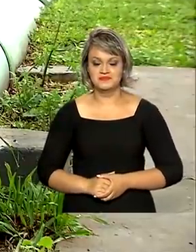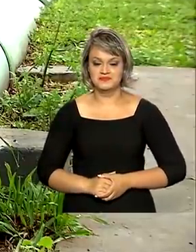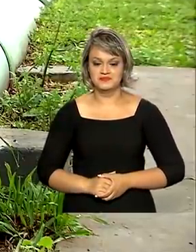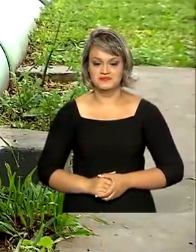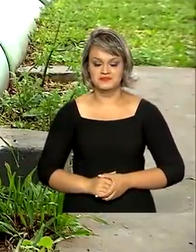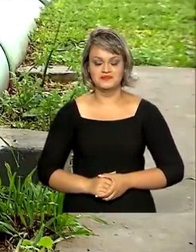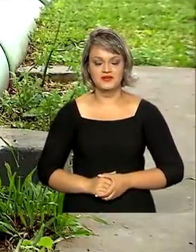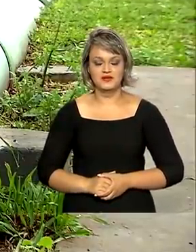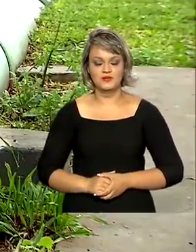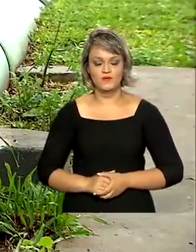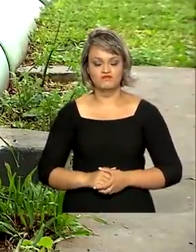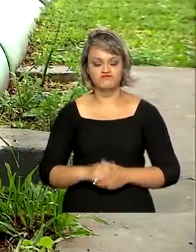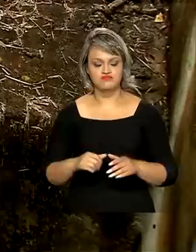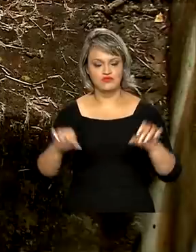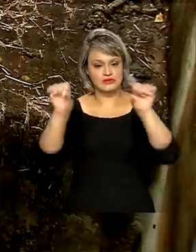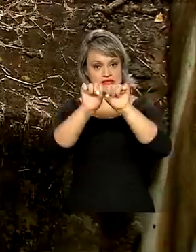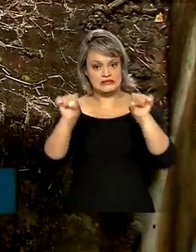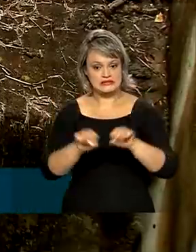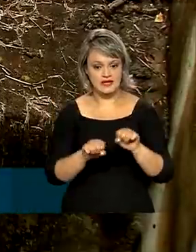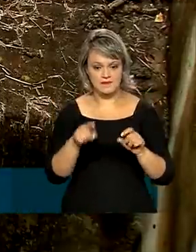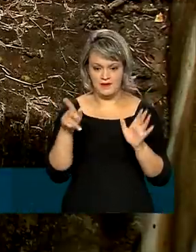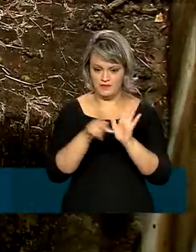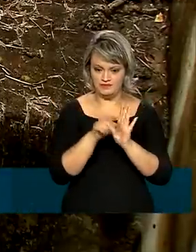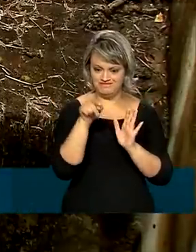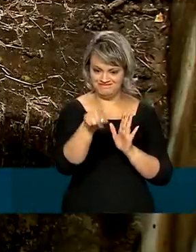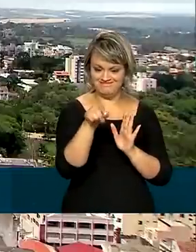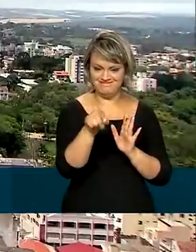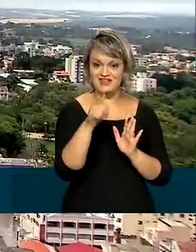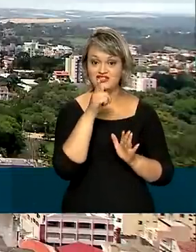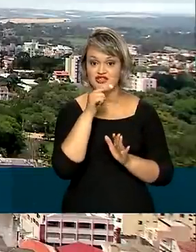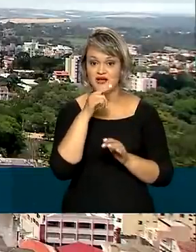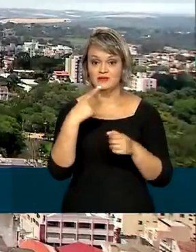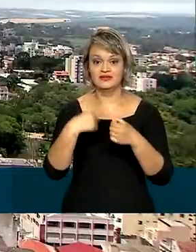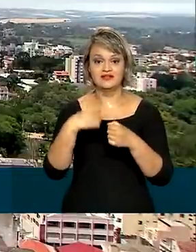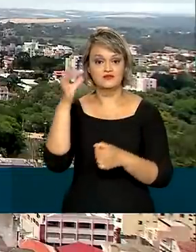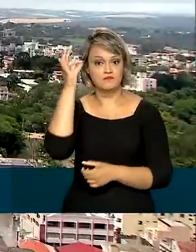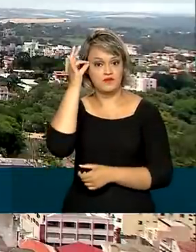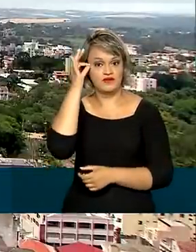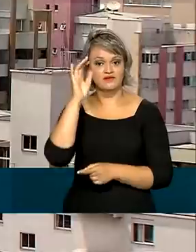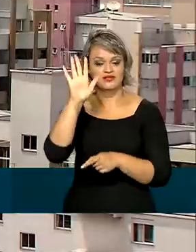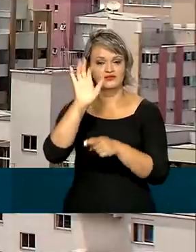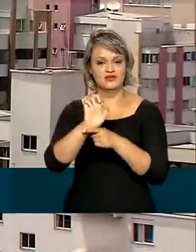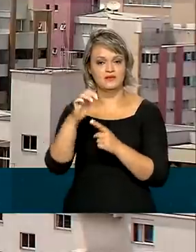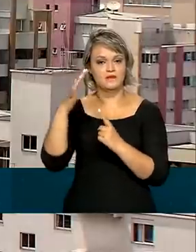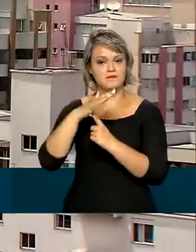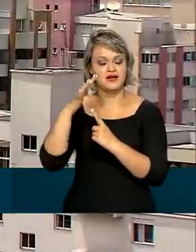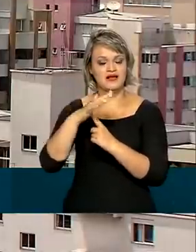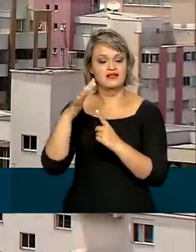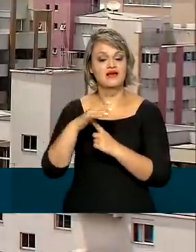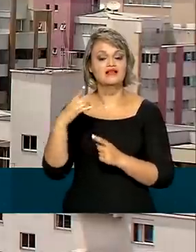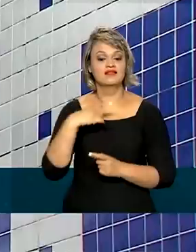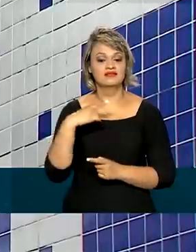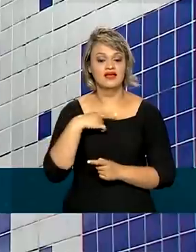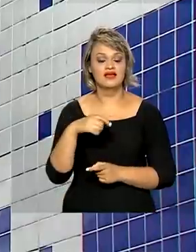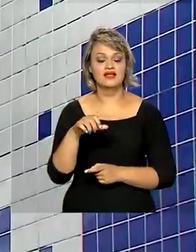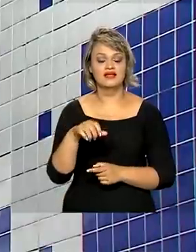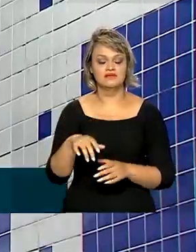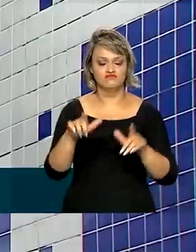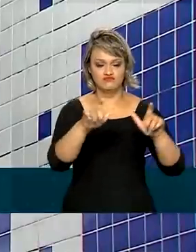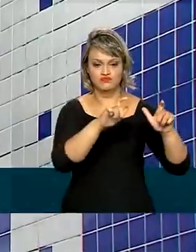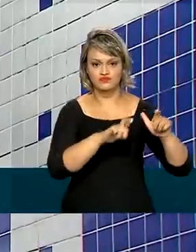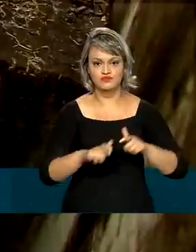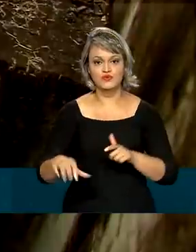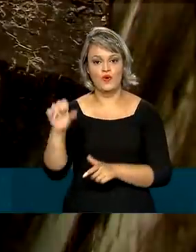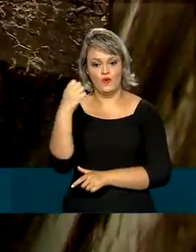A ampliação do sistema de abastecimento de água de Ponta Grossa, no Paraná, é formada por oito estações